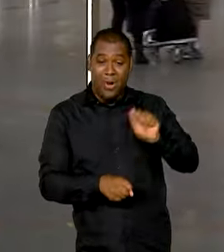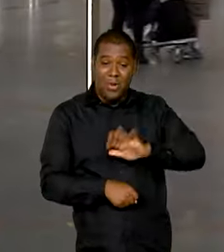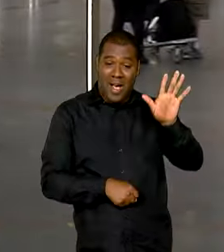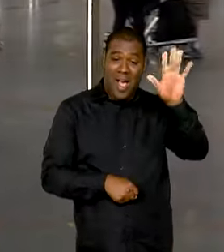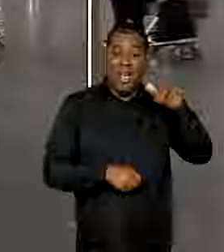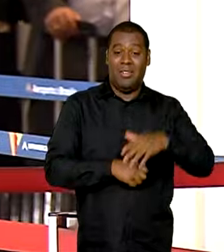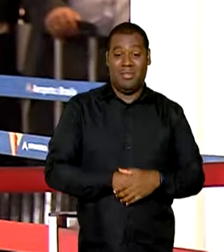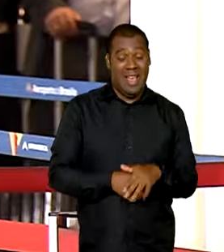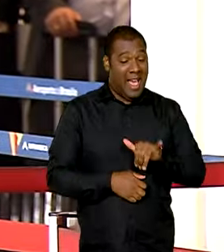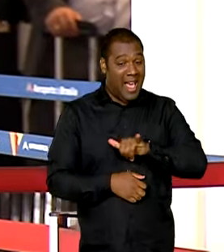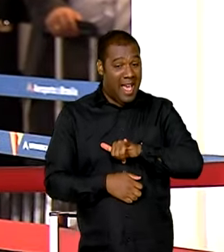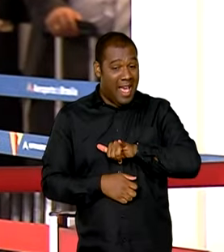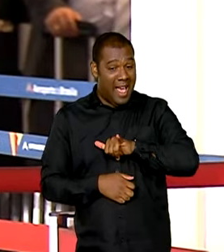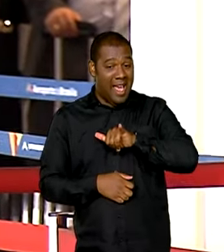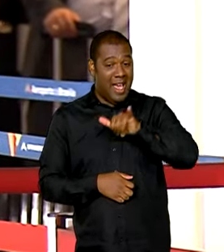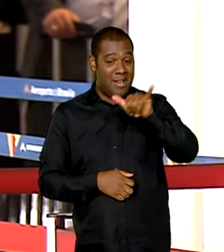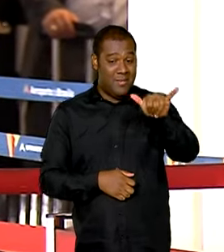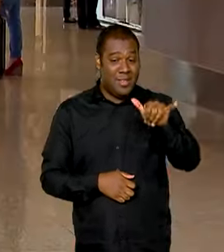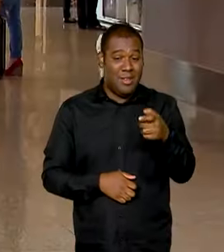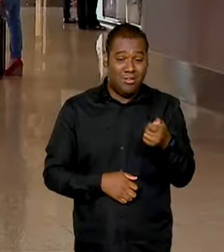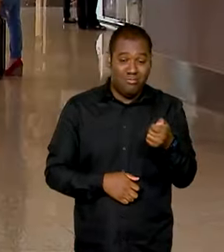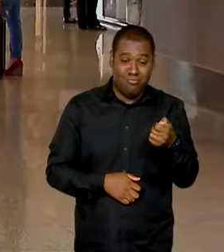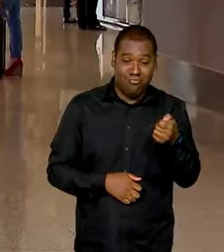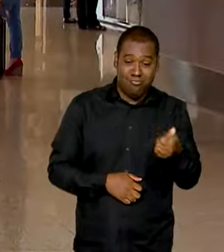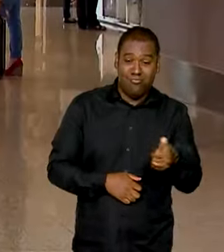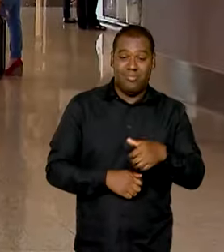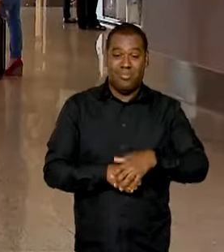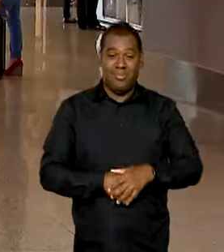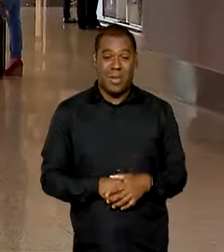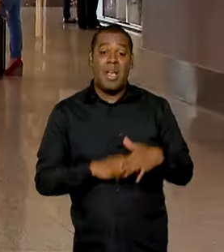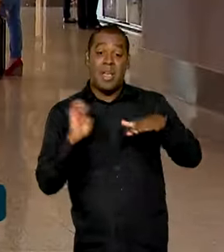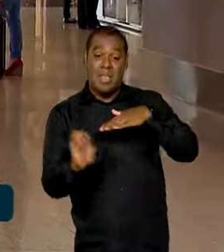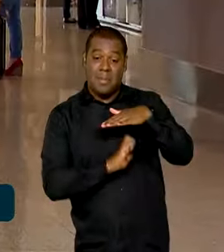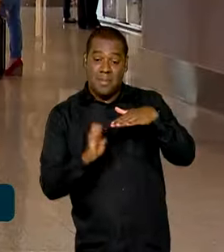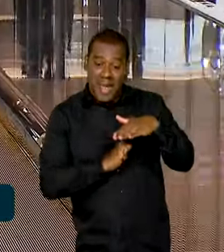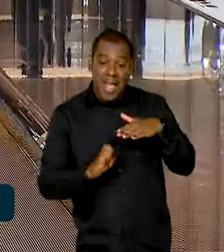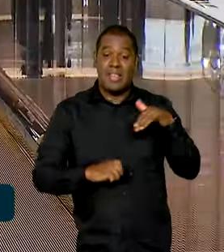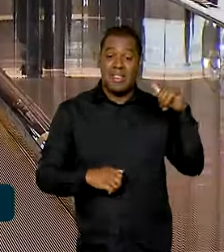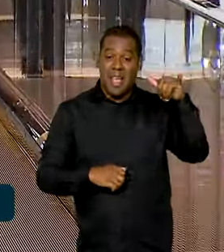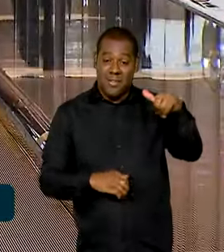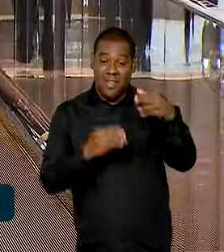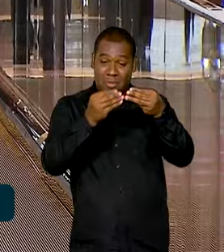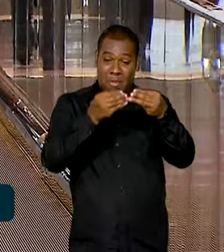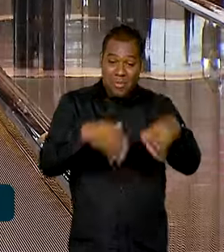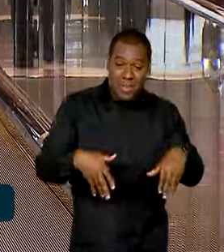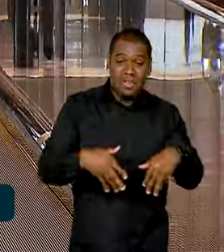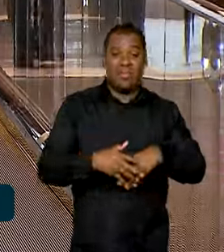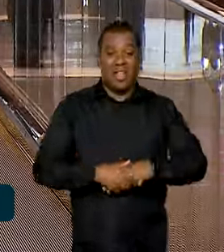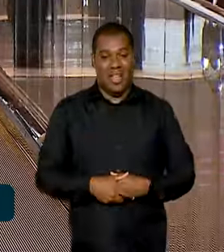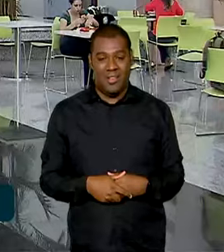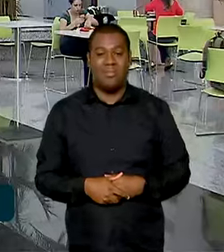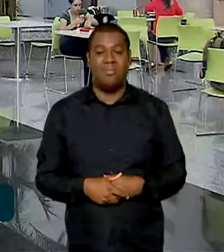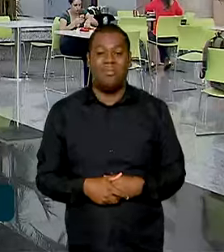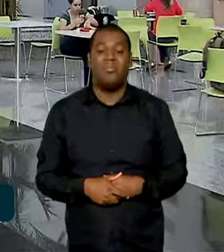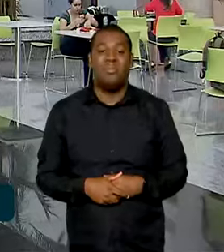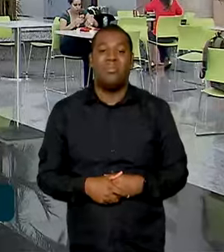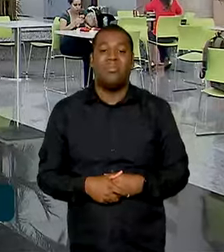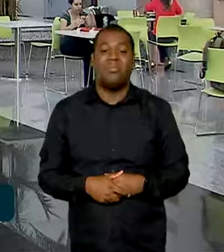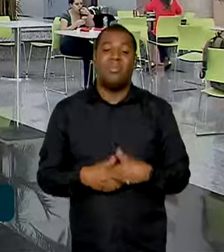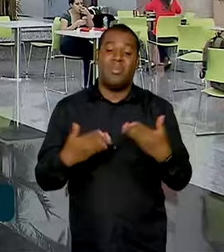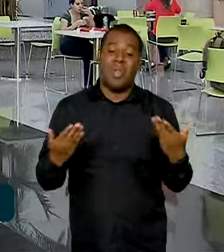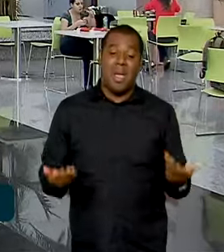aviões para todos os viajantes interessados, quebra de agências de viagem e setor ainda em dificuldades,